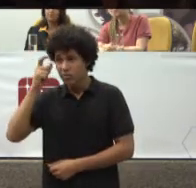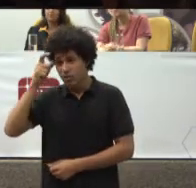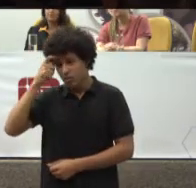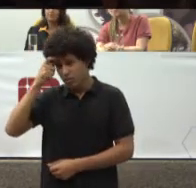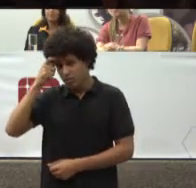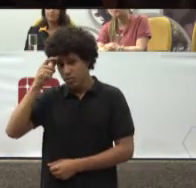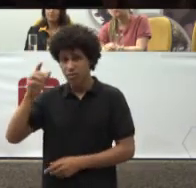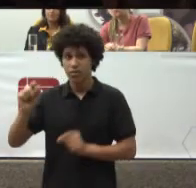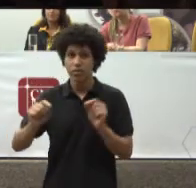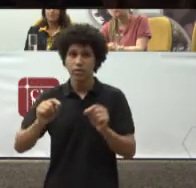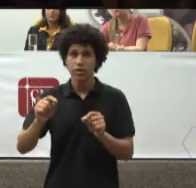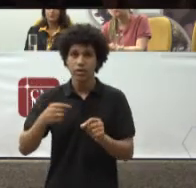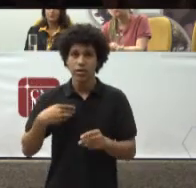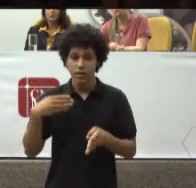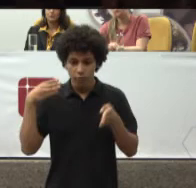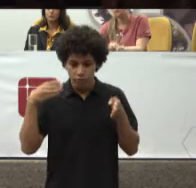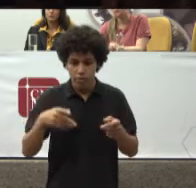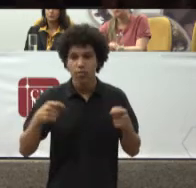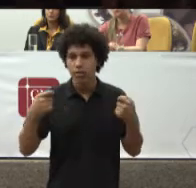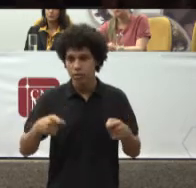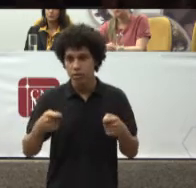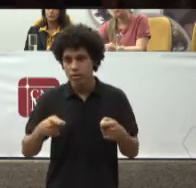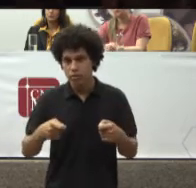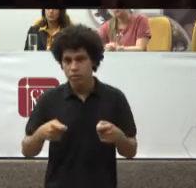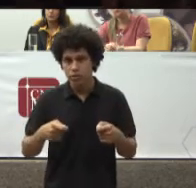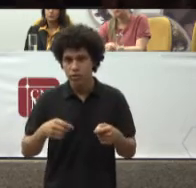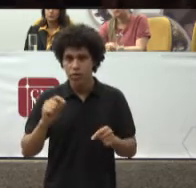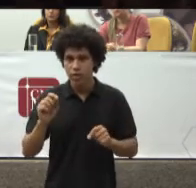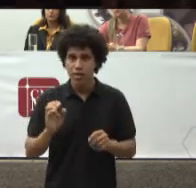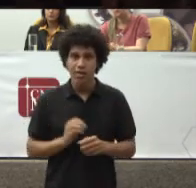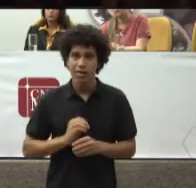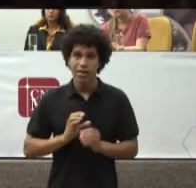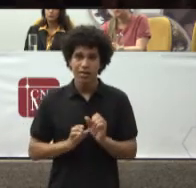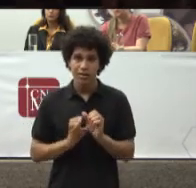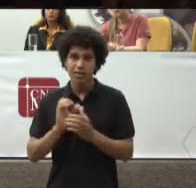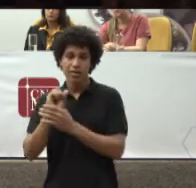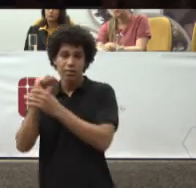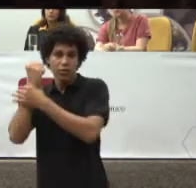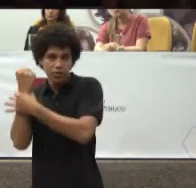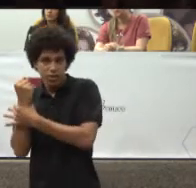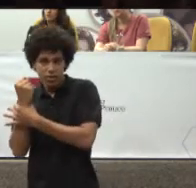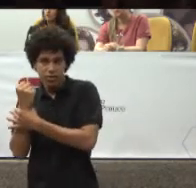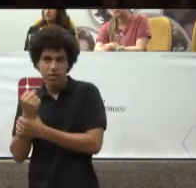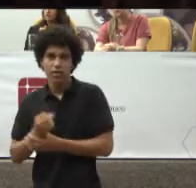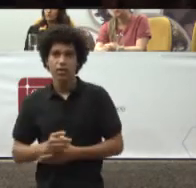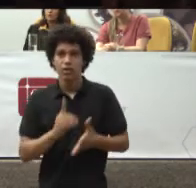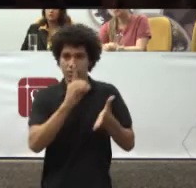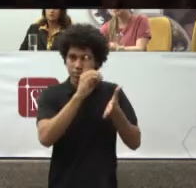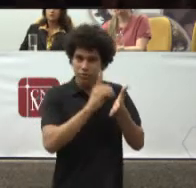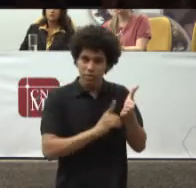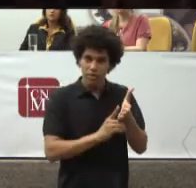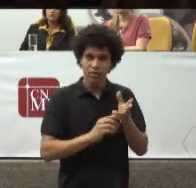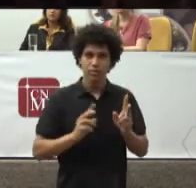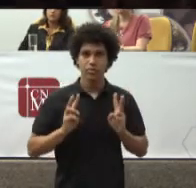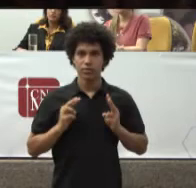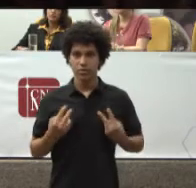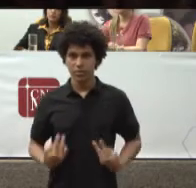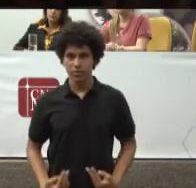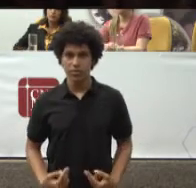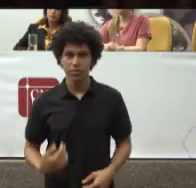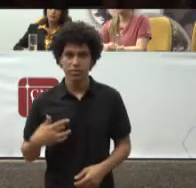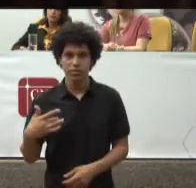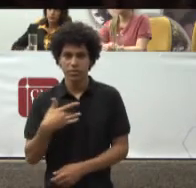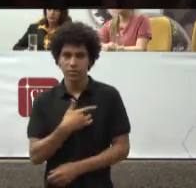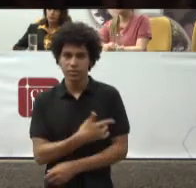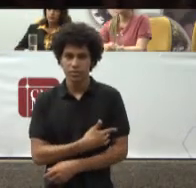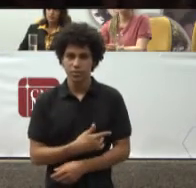mesmo Ser um Ministério Público Cidadão De defesa Dos direitos Sociais E do Estado Democrático E direito Eu vou ter Que me